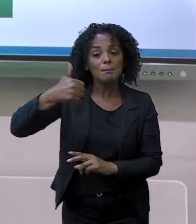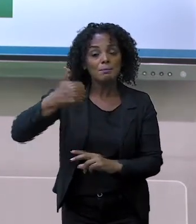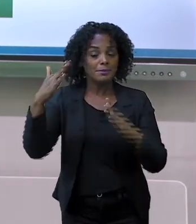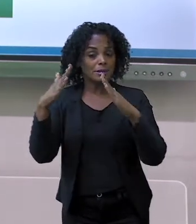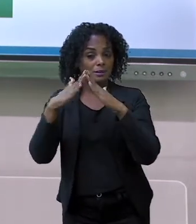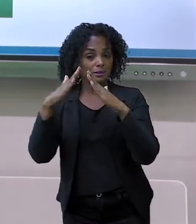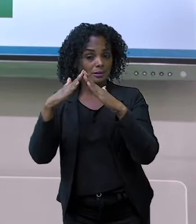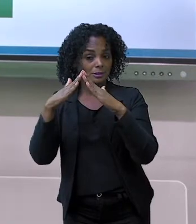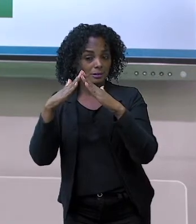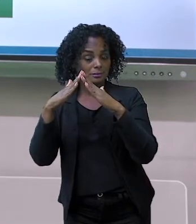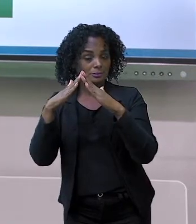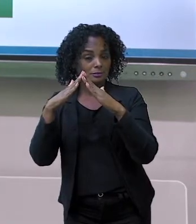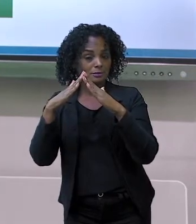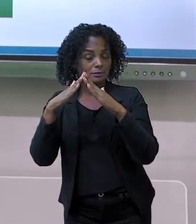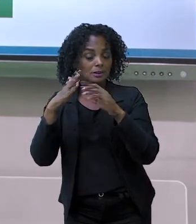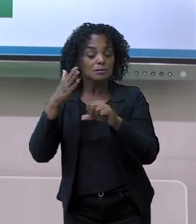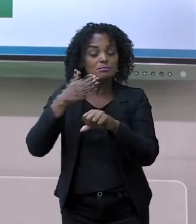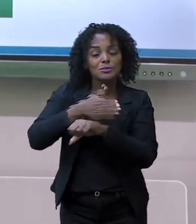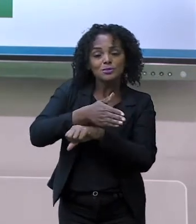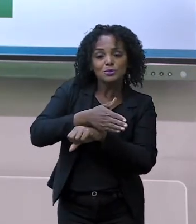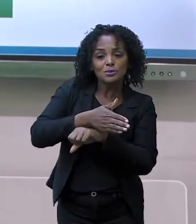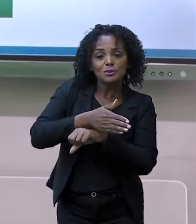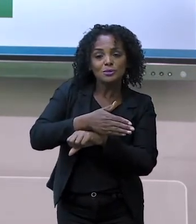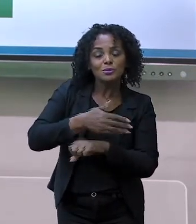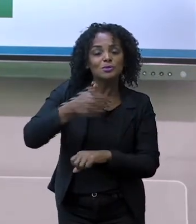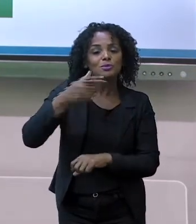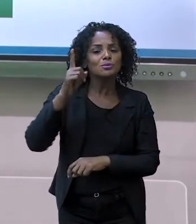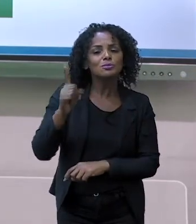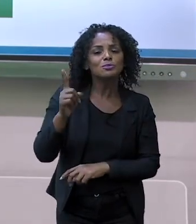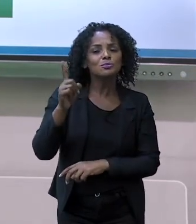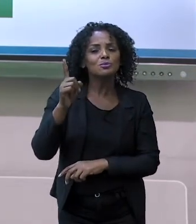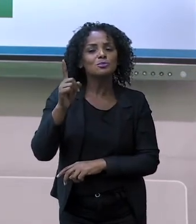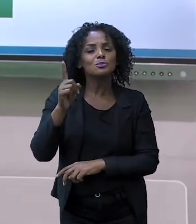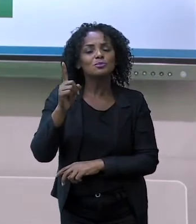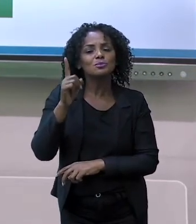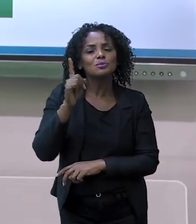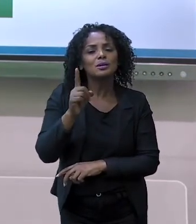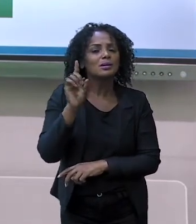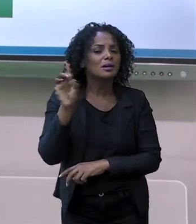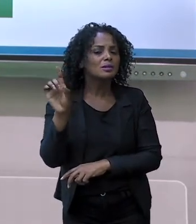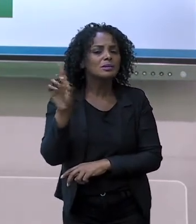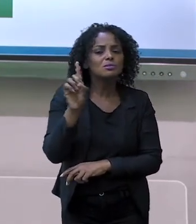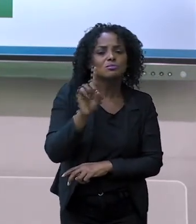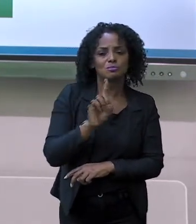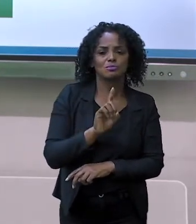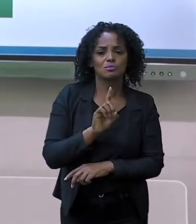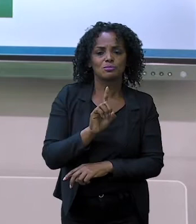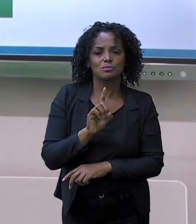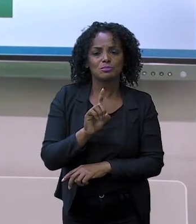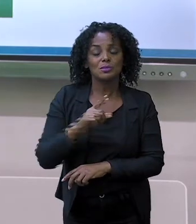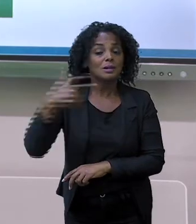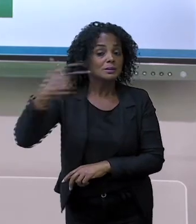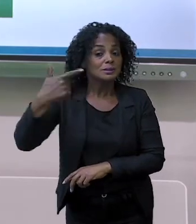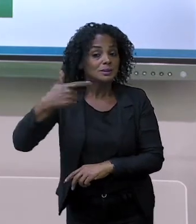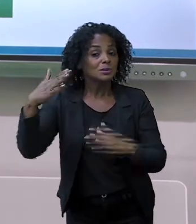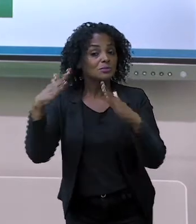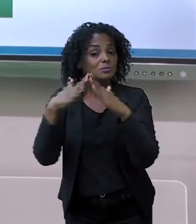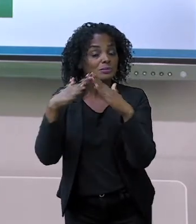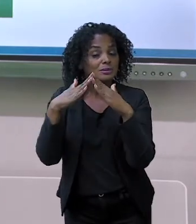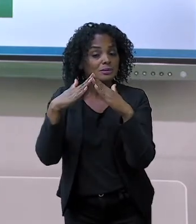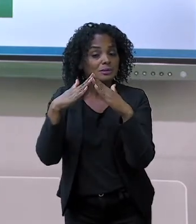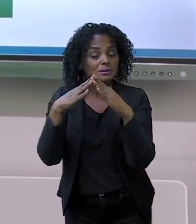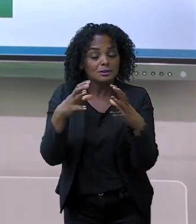um a um, então ficou a casa das unidades. E aqui, como juntou o quê?